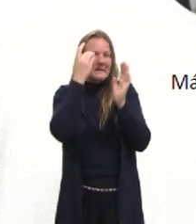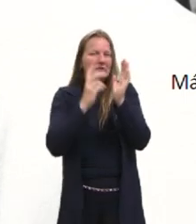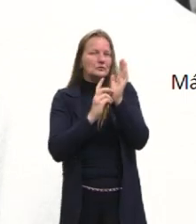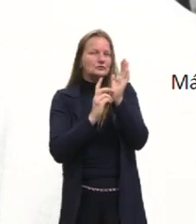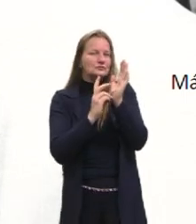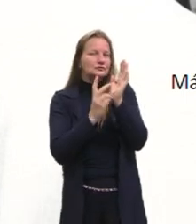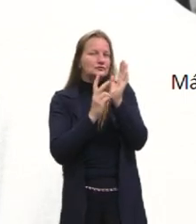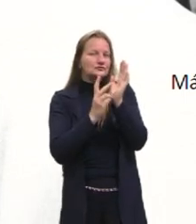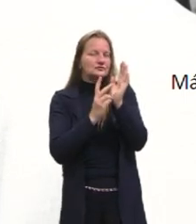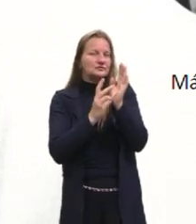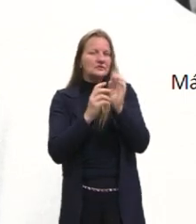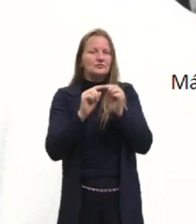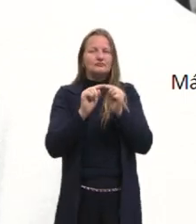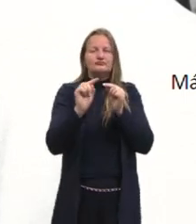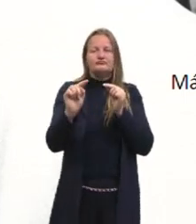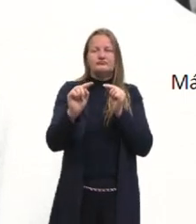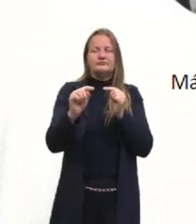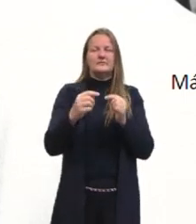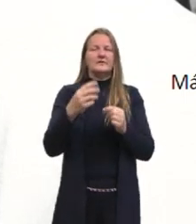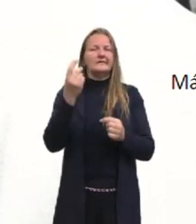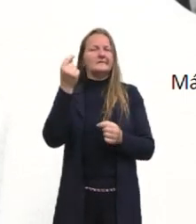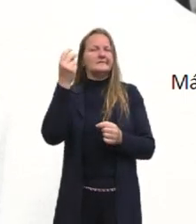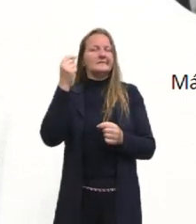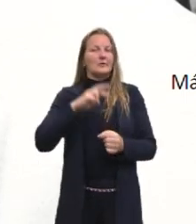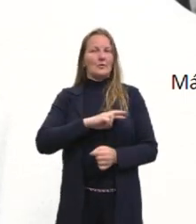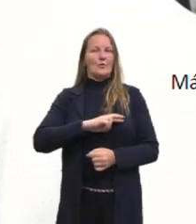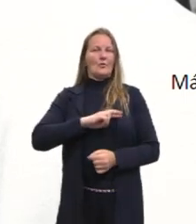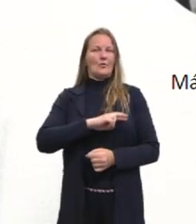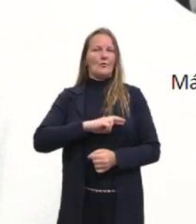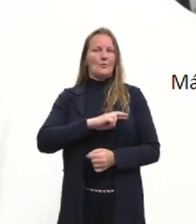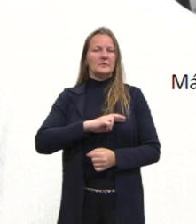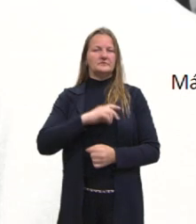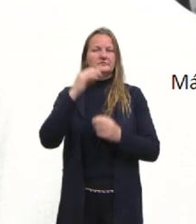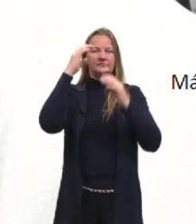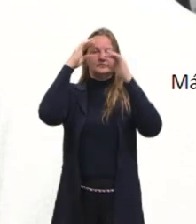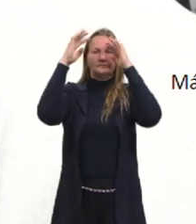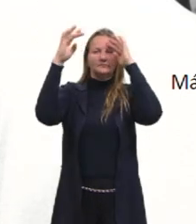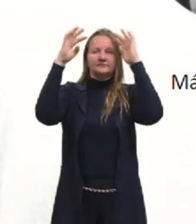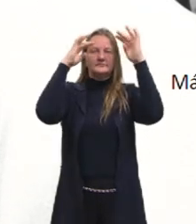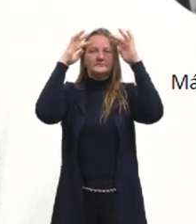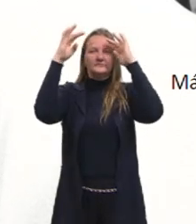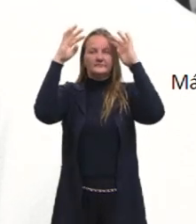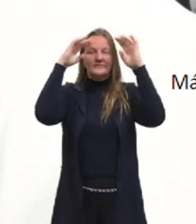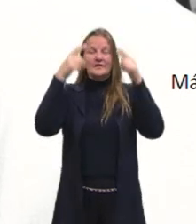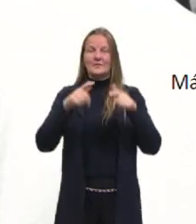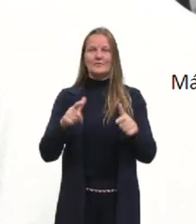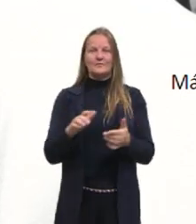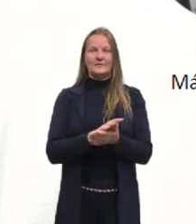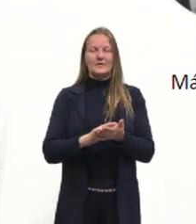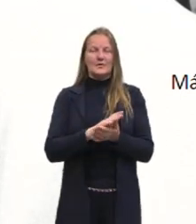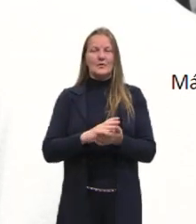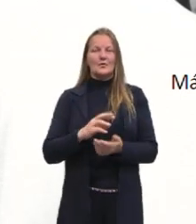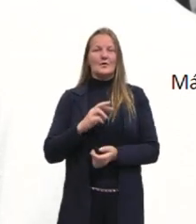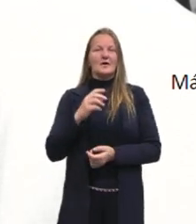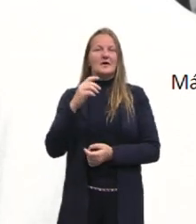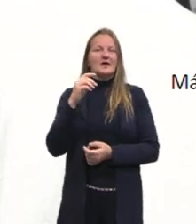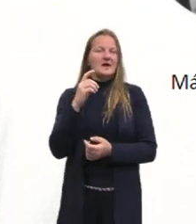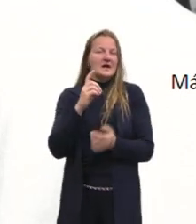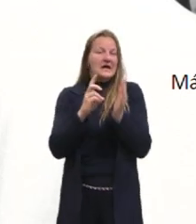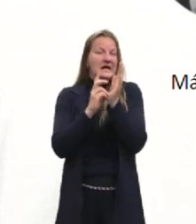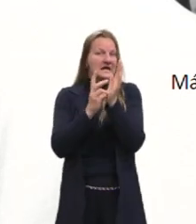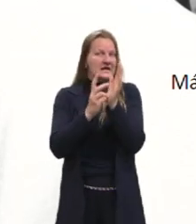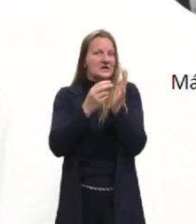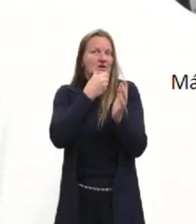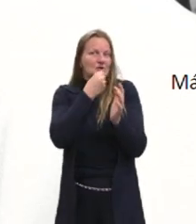que agora não é mais aquele indígena que a gente via lá no romantismo, que ele era idealizado. Eu sempre brinco que o índio romântico, ele é loiro dos olhos